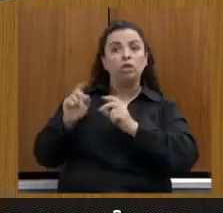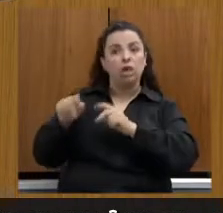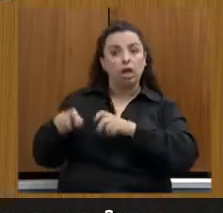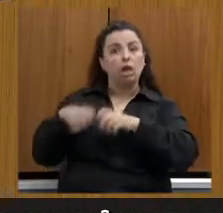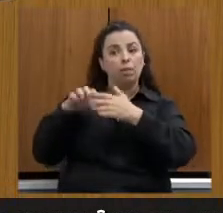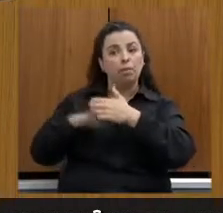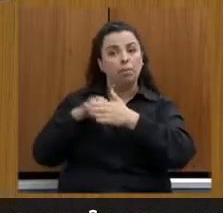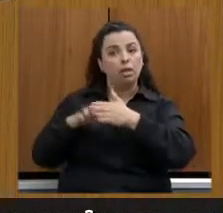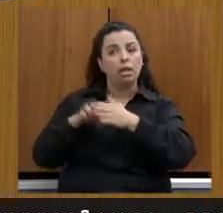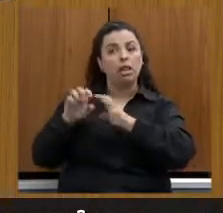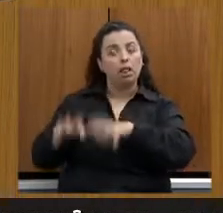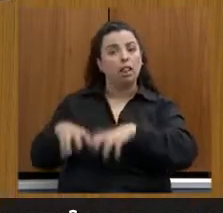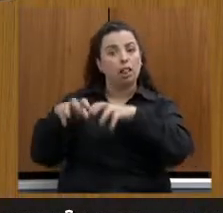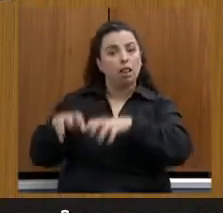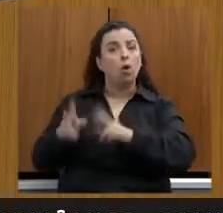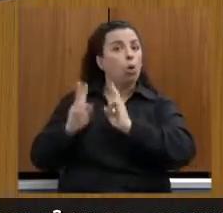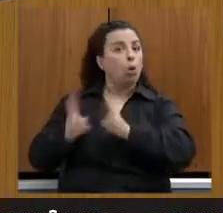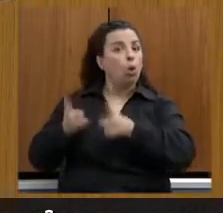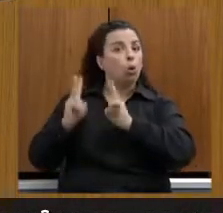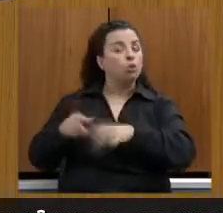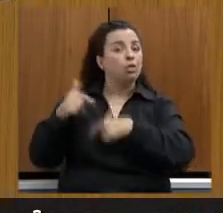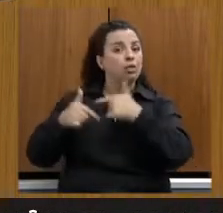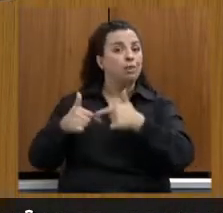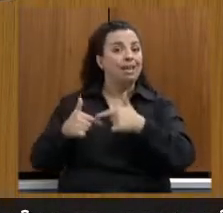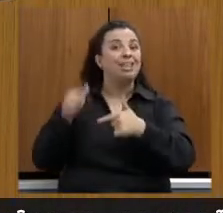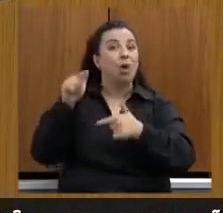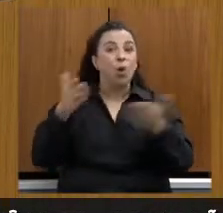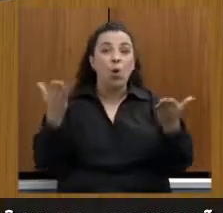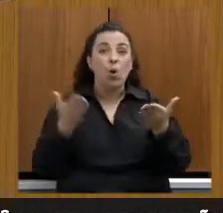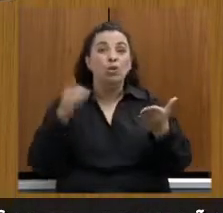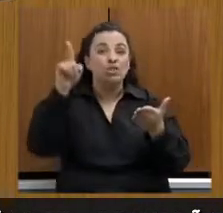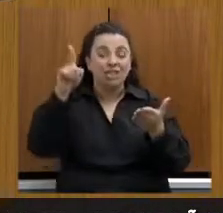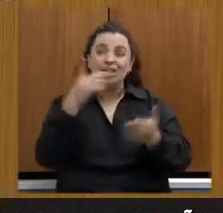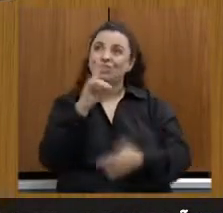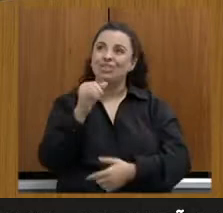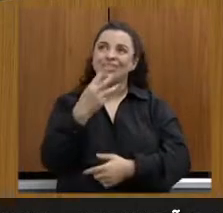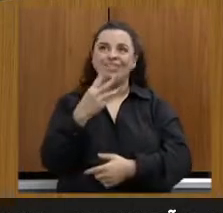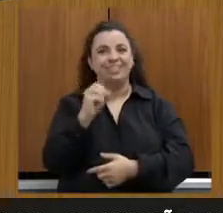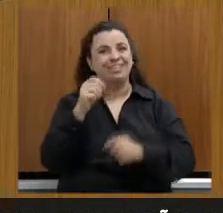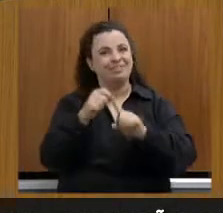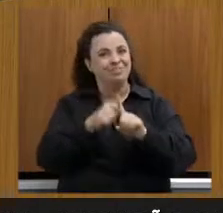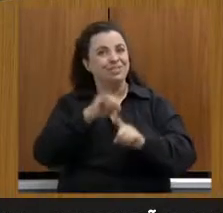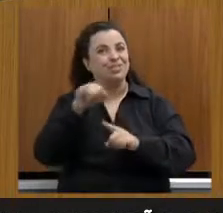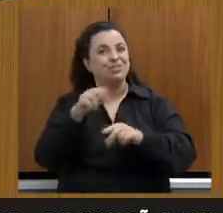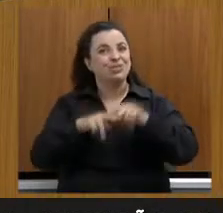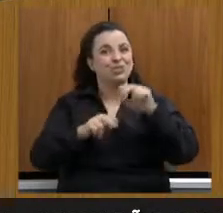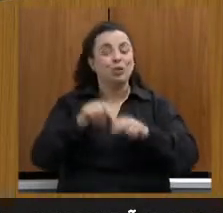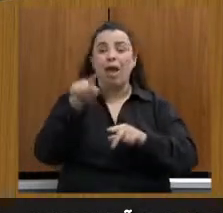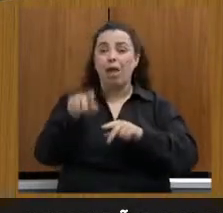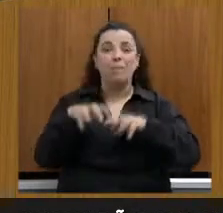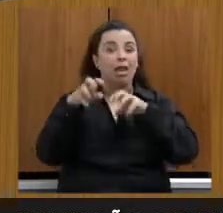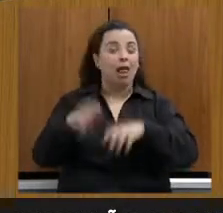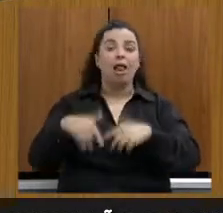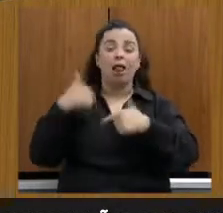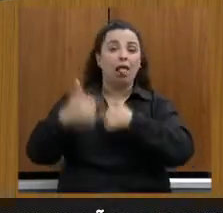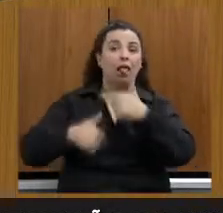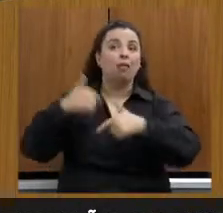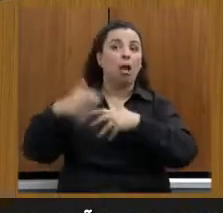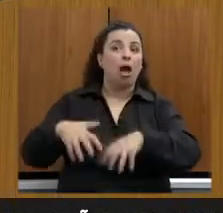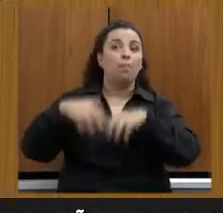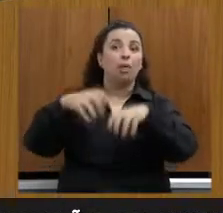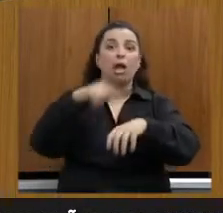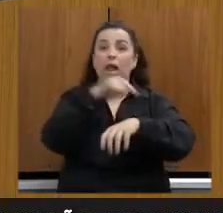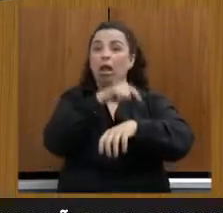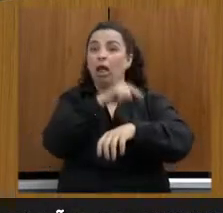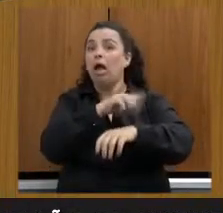hoje, dia 30 de junho, 10 horas da manhã, minerando a serra, que o governo está afirmando que está cautelada